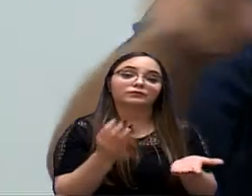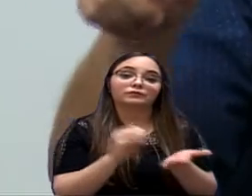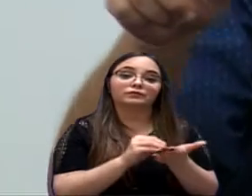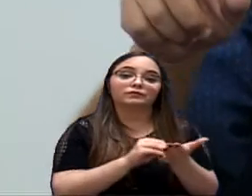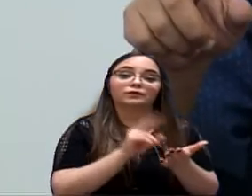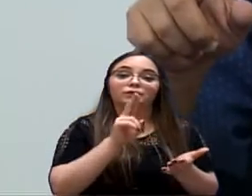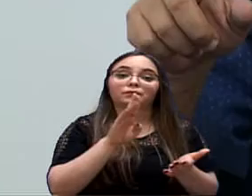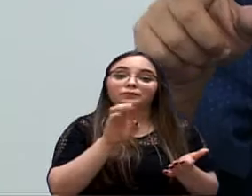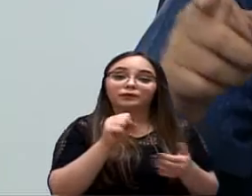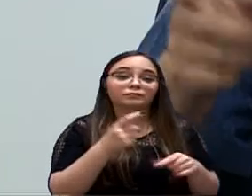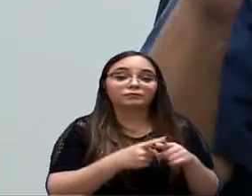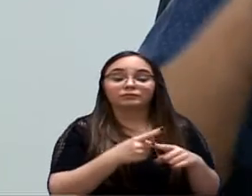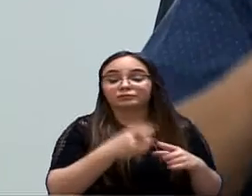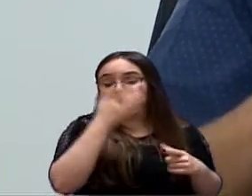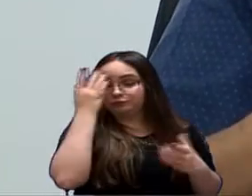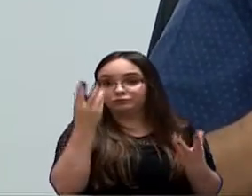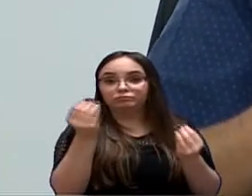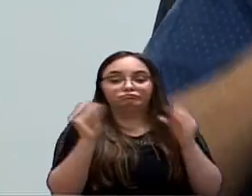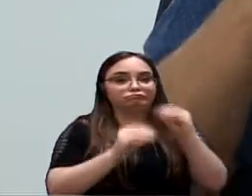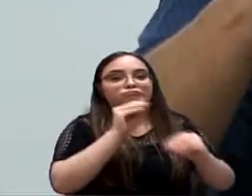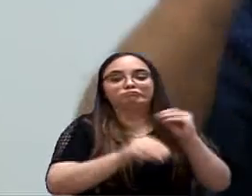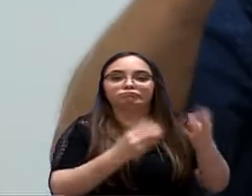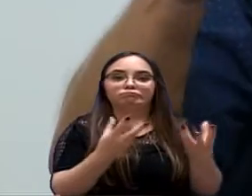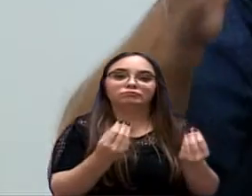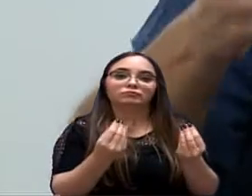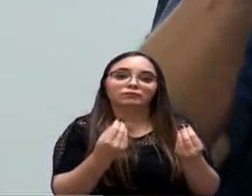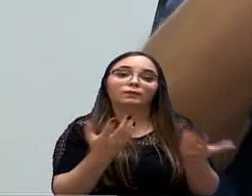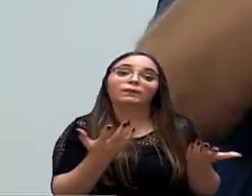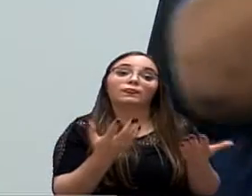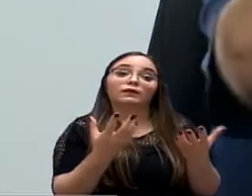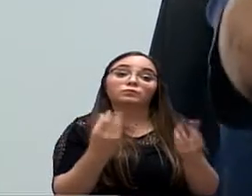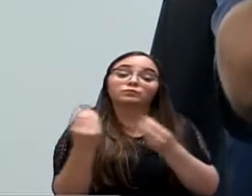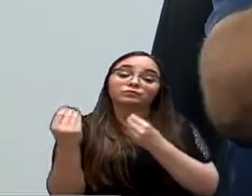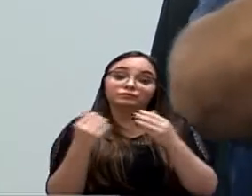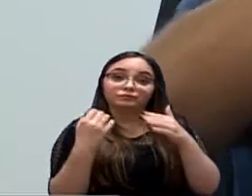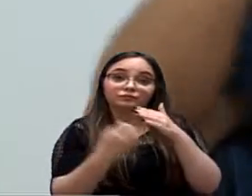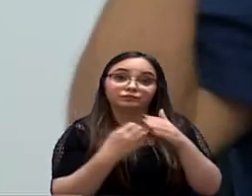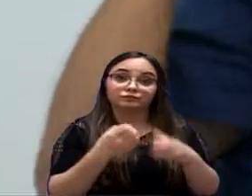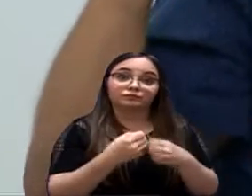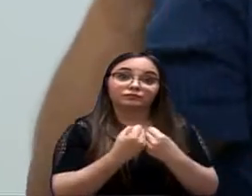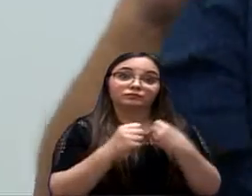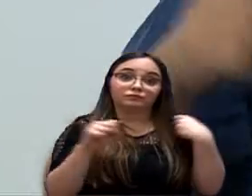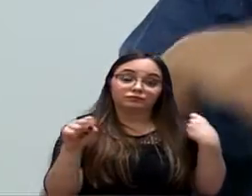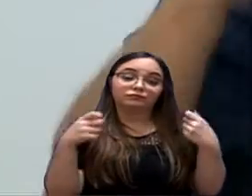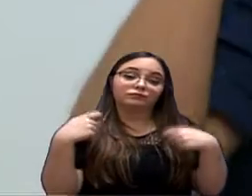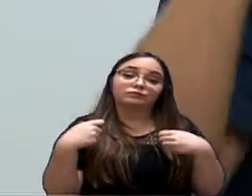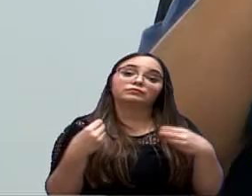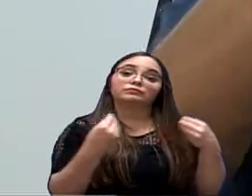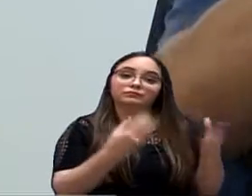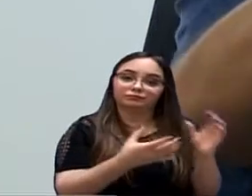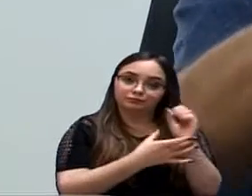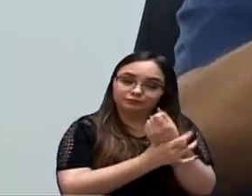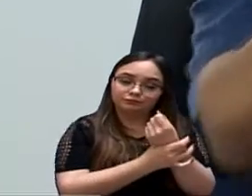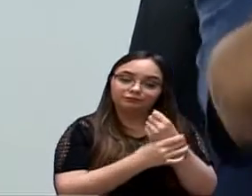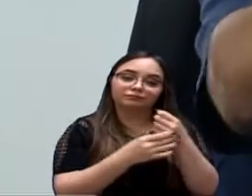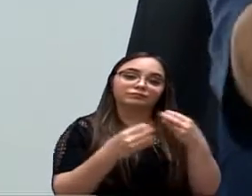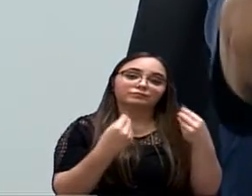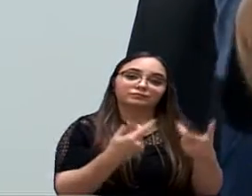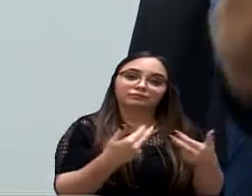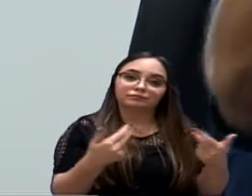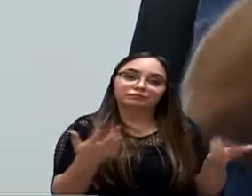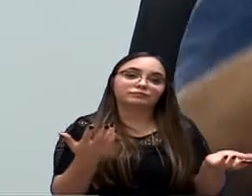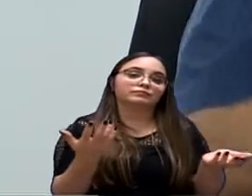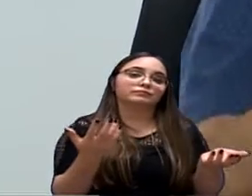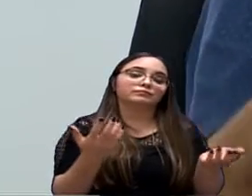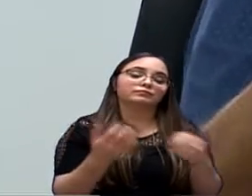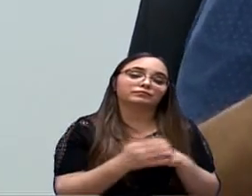porque aumentou a população ali. Nada mais justo que os grandes empreendimentos usou o empreendimento. Também segurança, impacto também da civilização, da